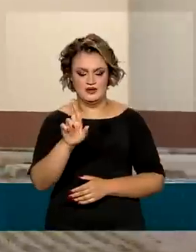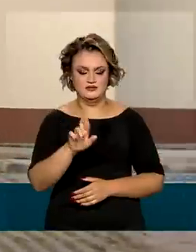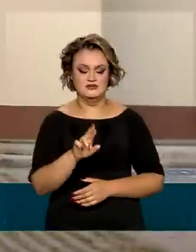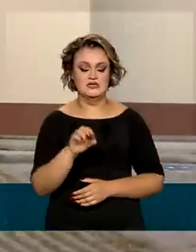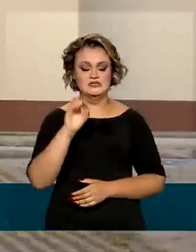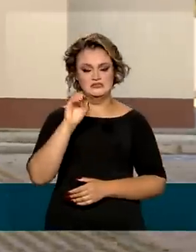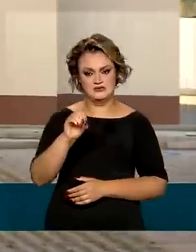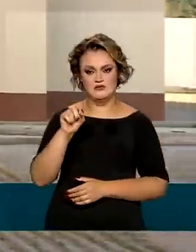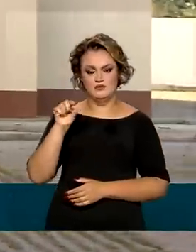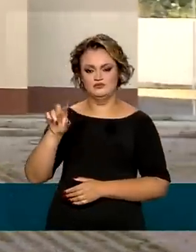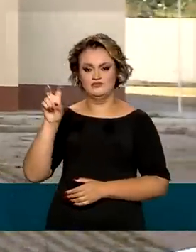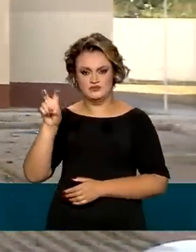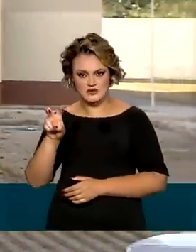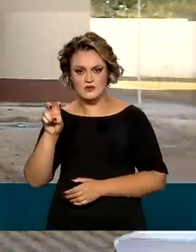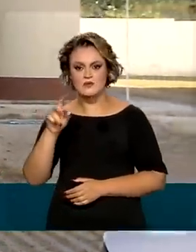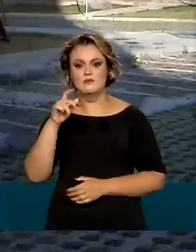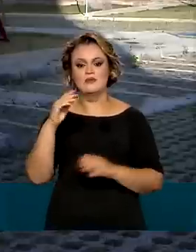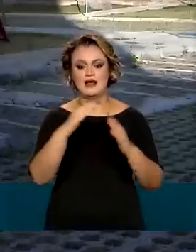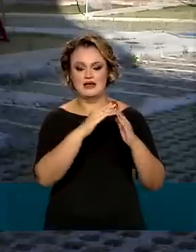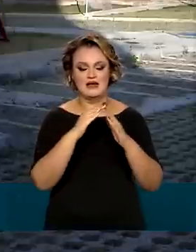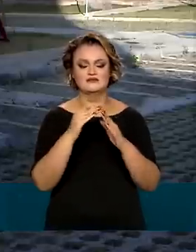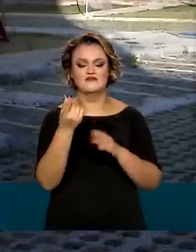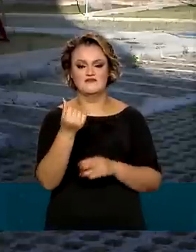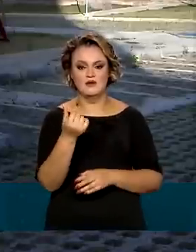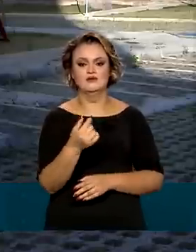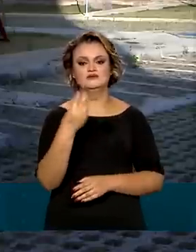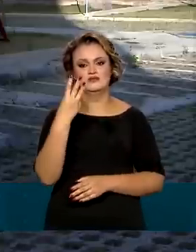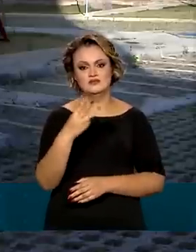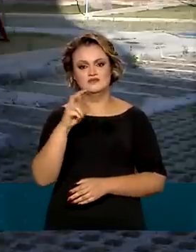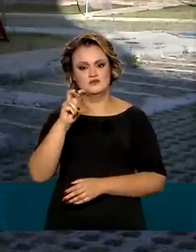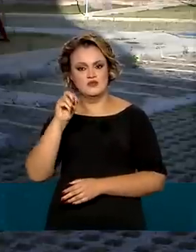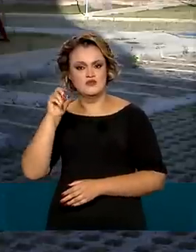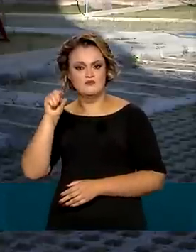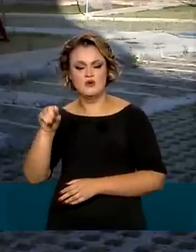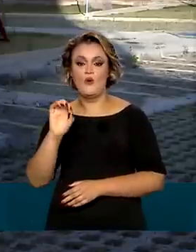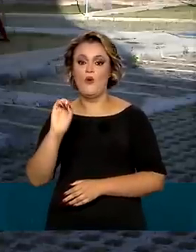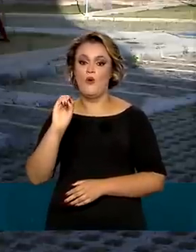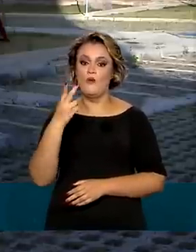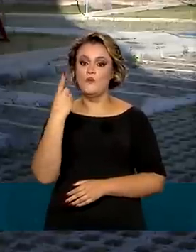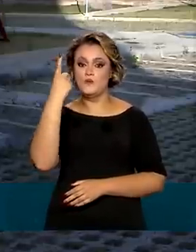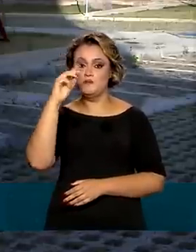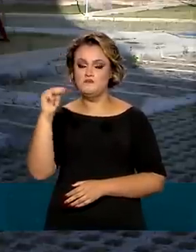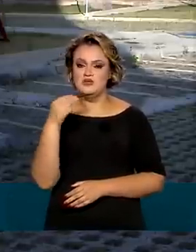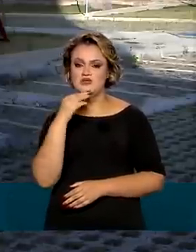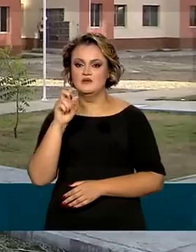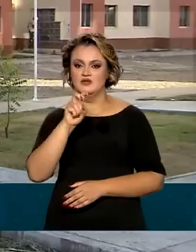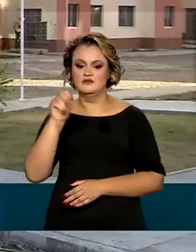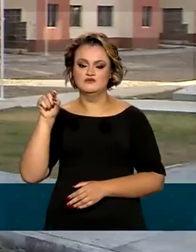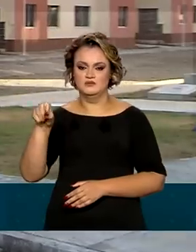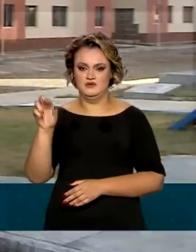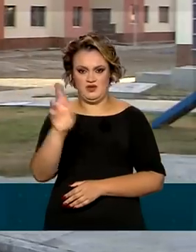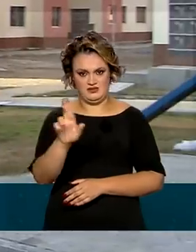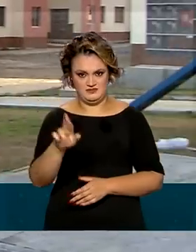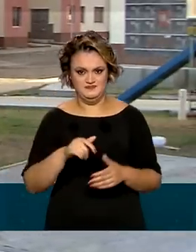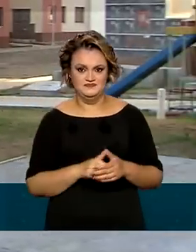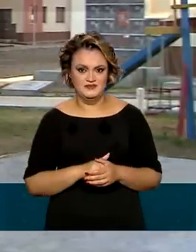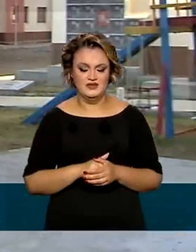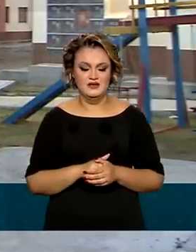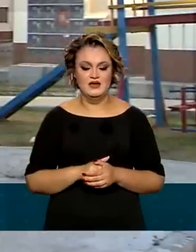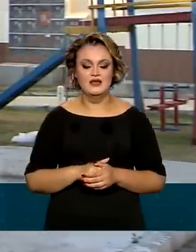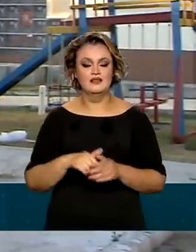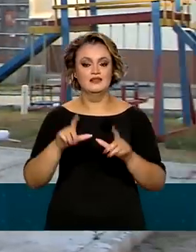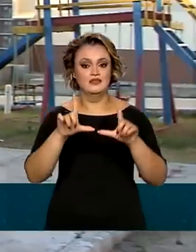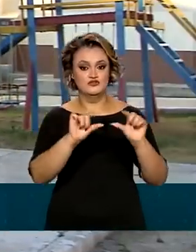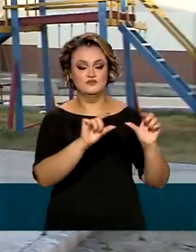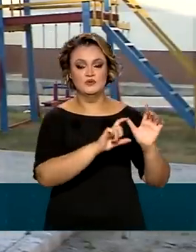1,5 ponto percentual para imóveis de R$ 350 mil a R 1,5 milhão. Além da redução de taxas,